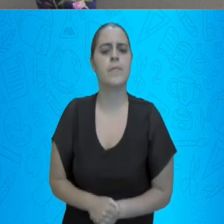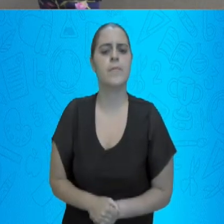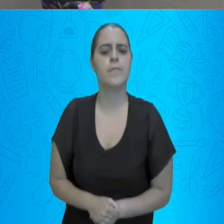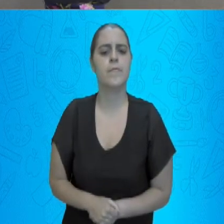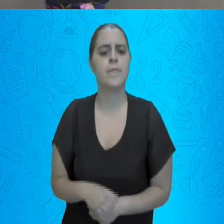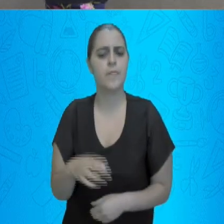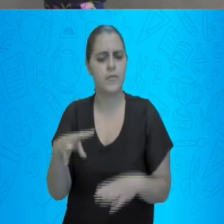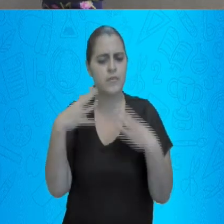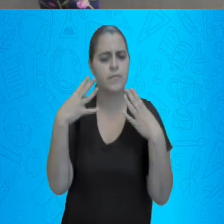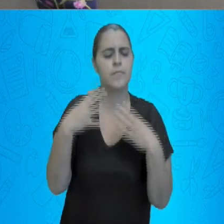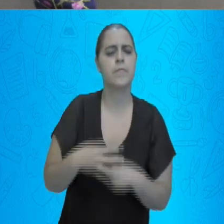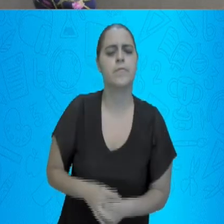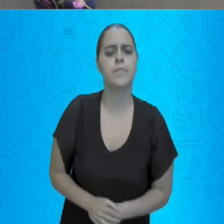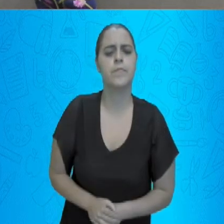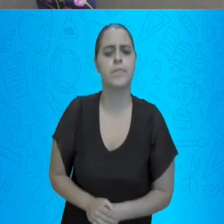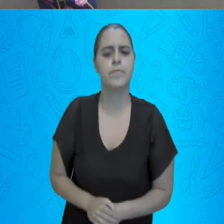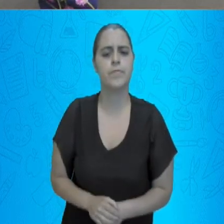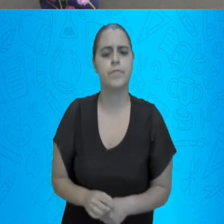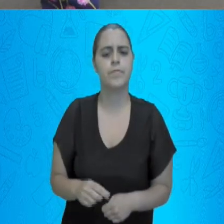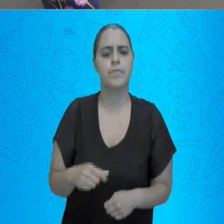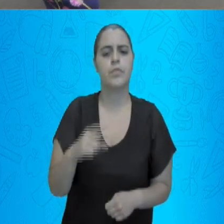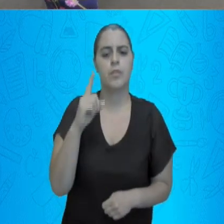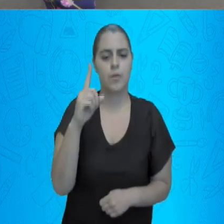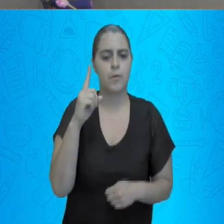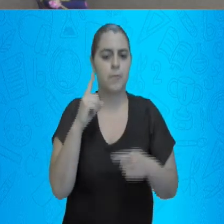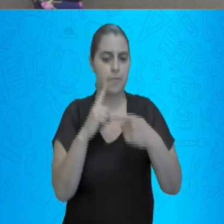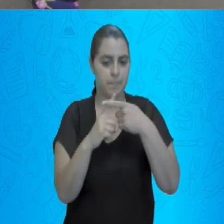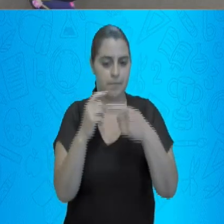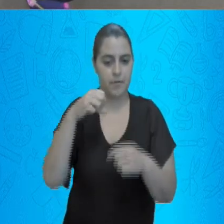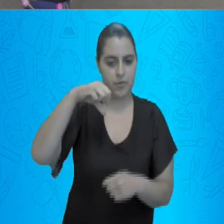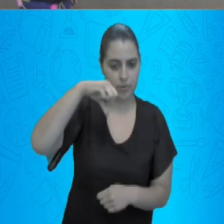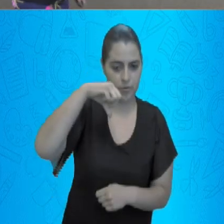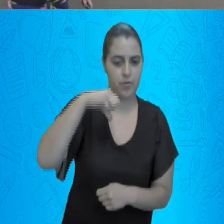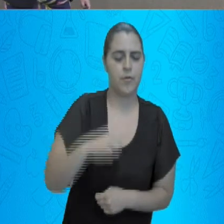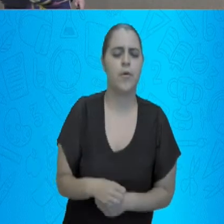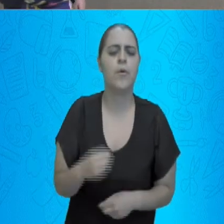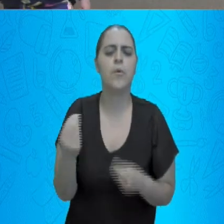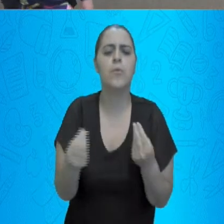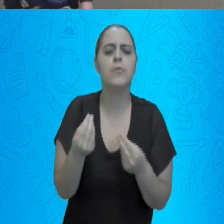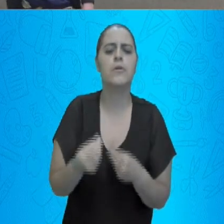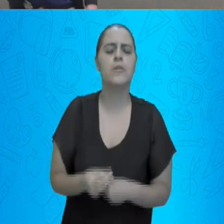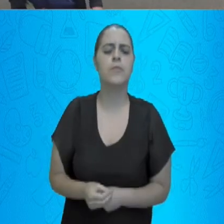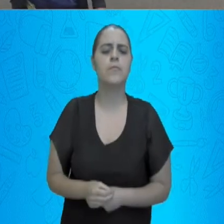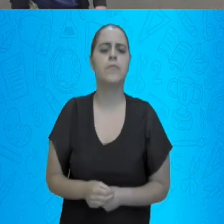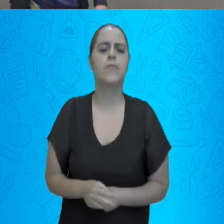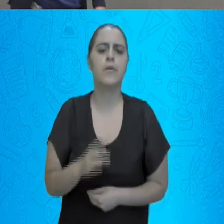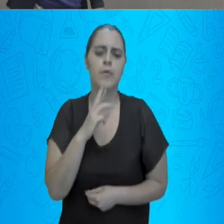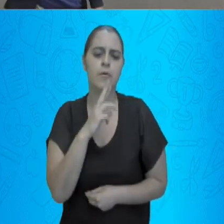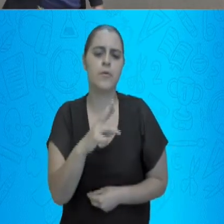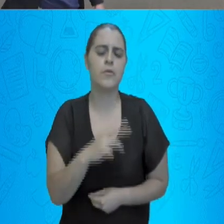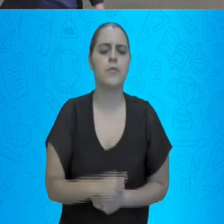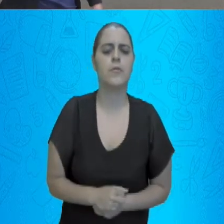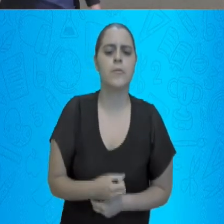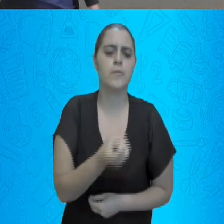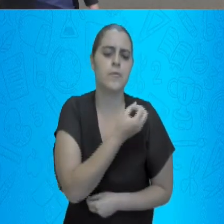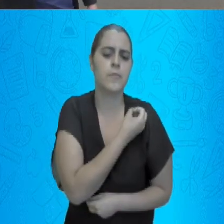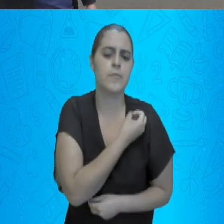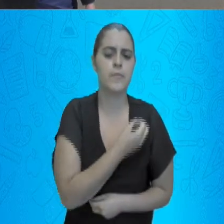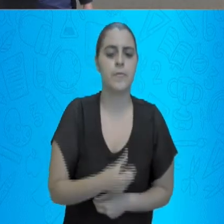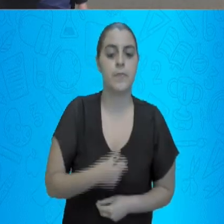Preste atenção aqui. 1 mais 9. Quanto que dá? Dá o número